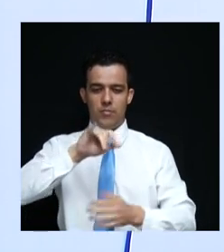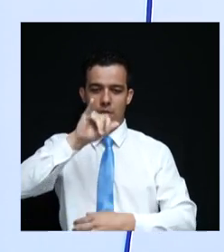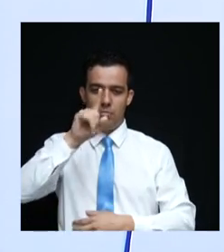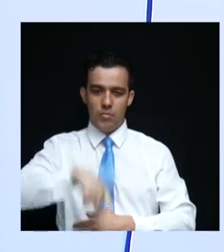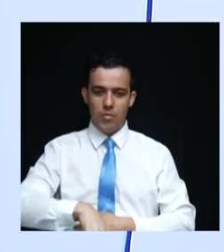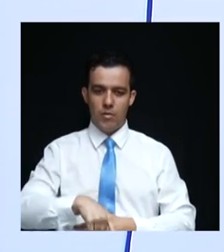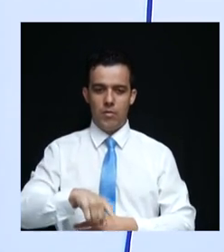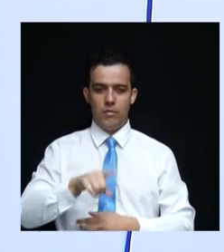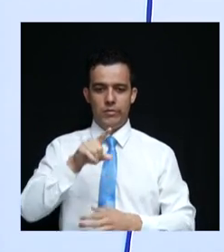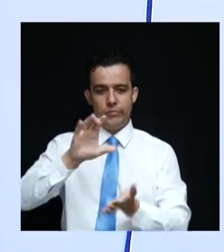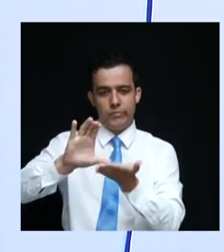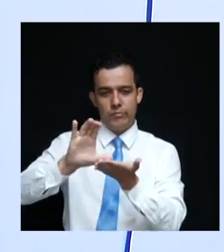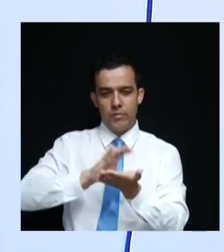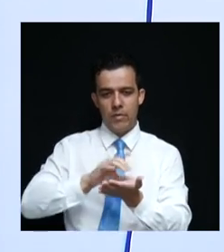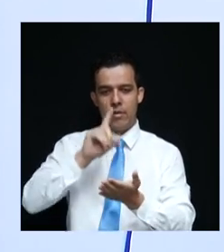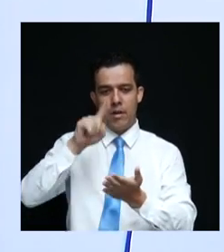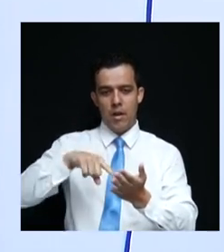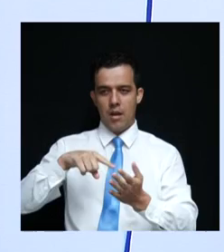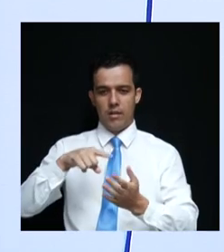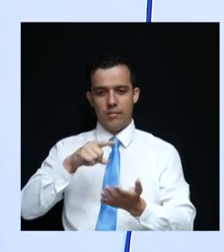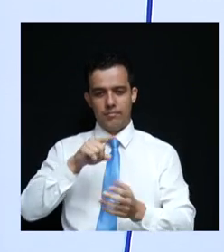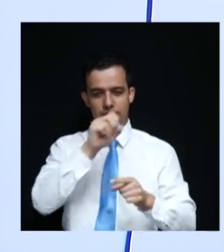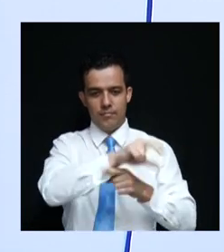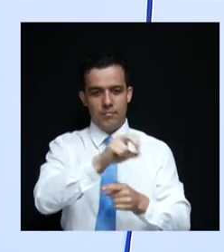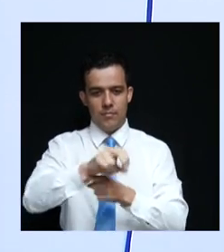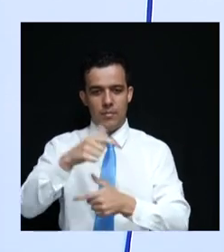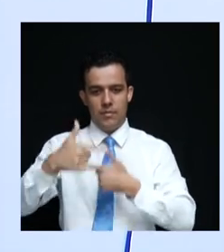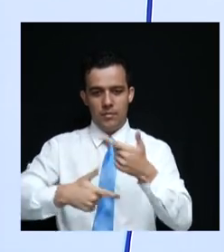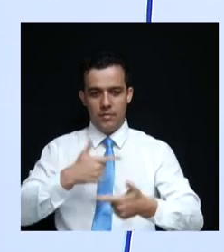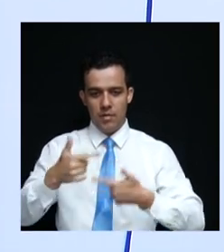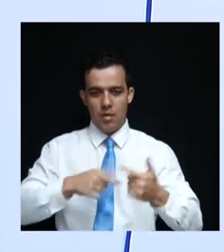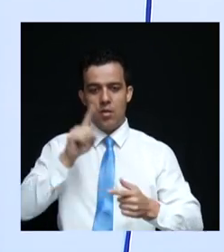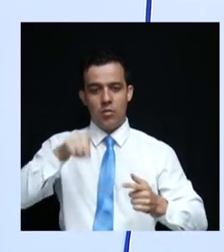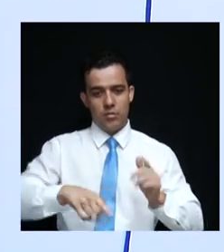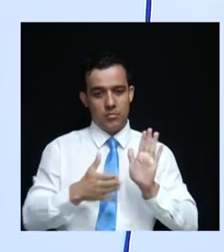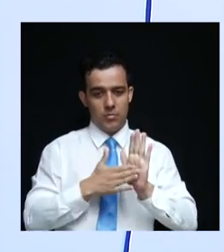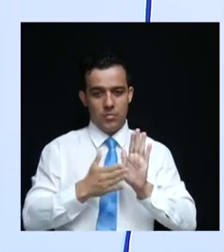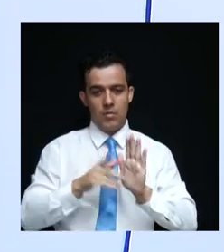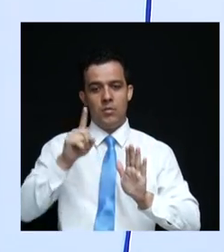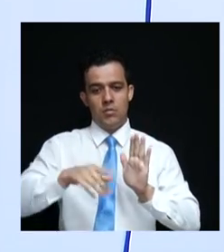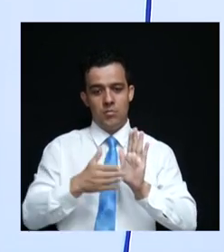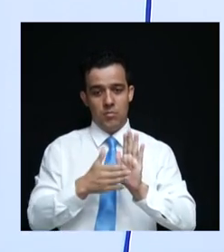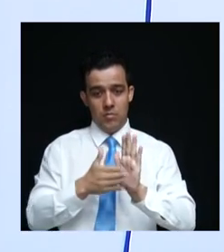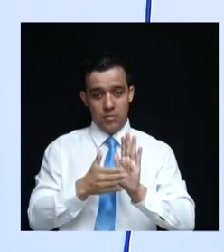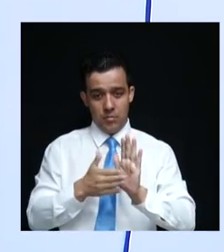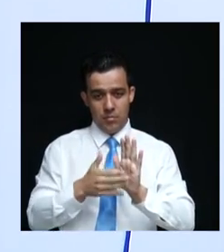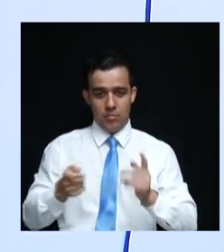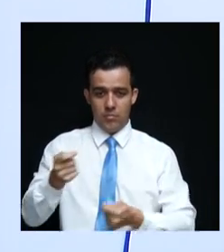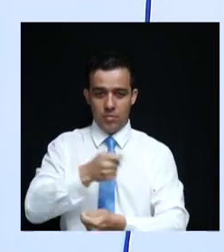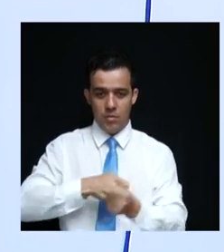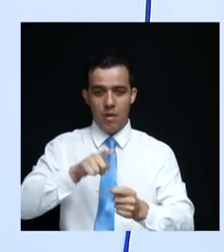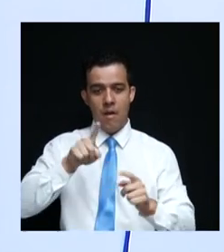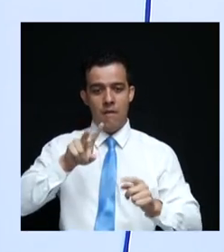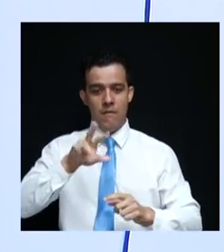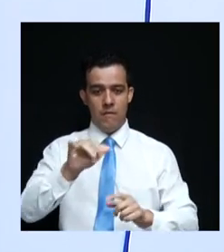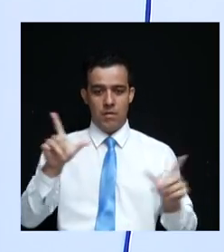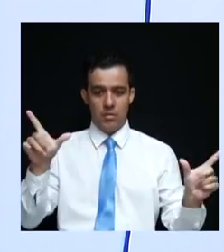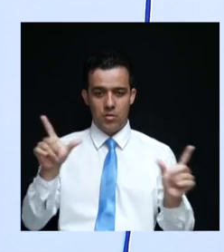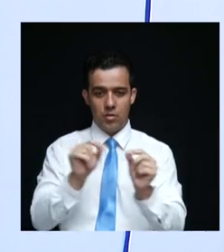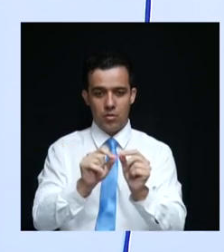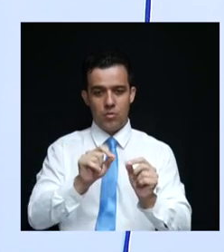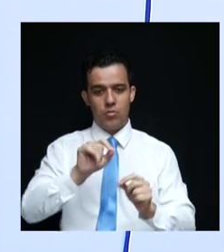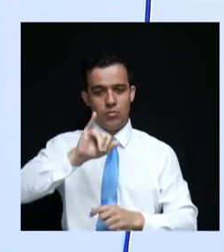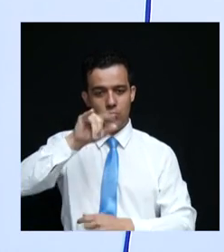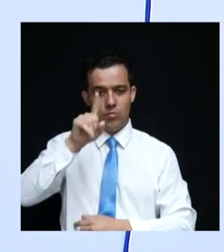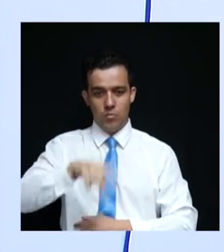consequentemente, a geração de emprego e renda no nosso Estado. Na nossa proposta, no nosso plano de gestão, nós vamos reduzir a carga tributária.